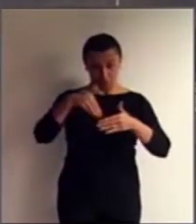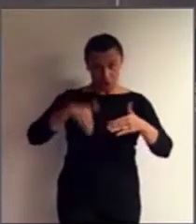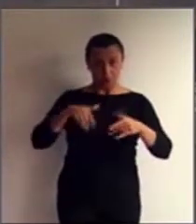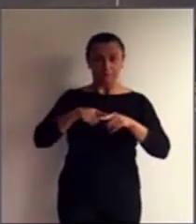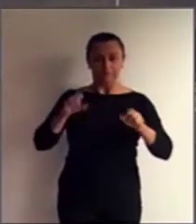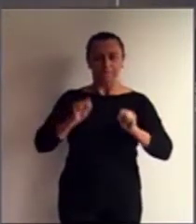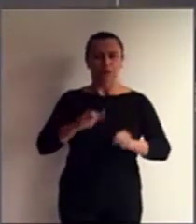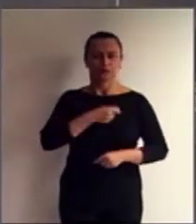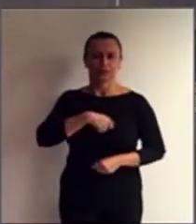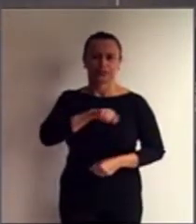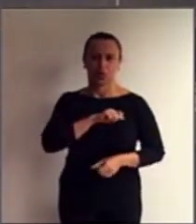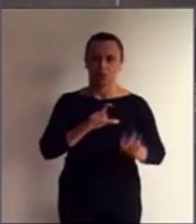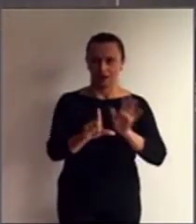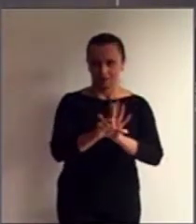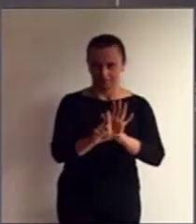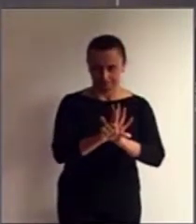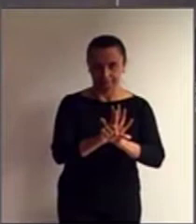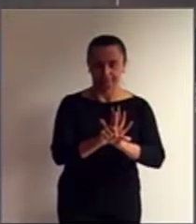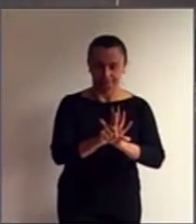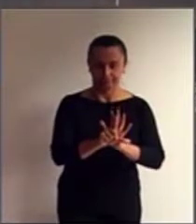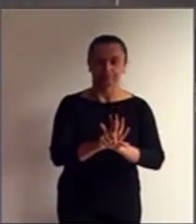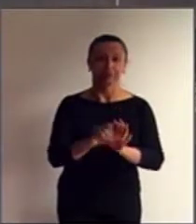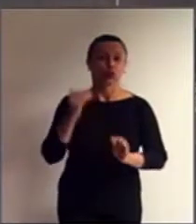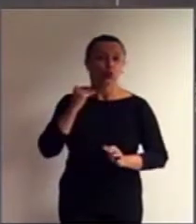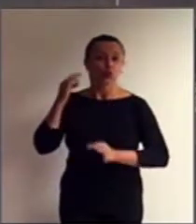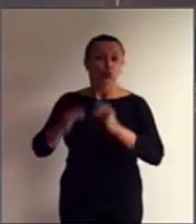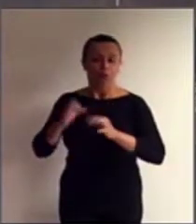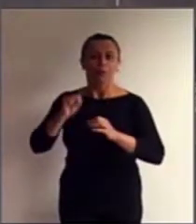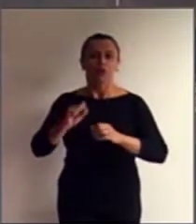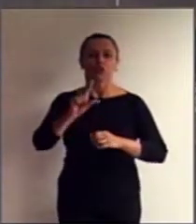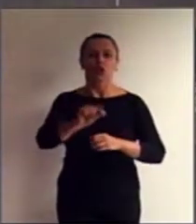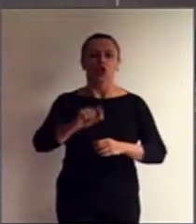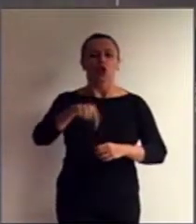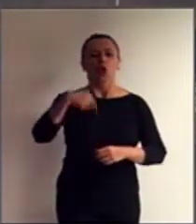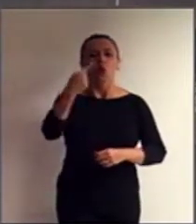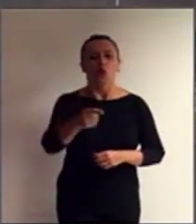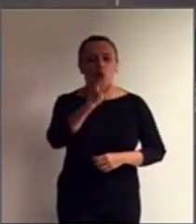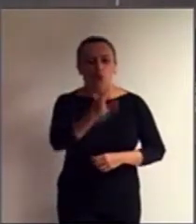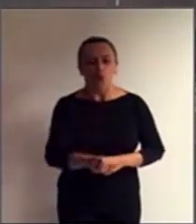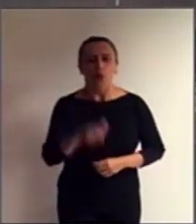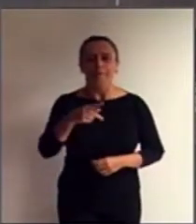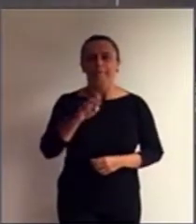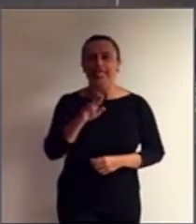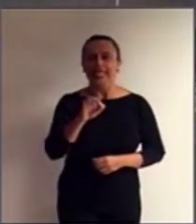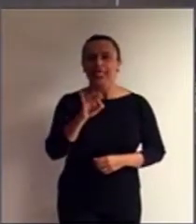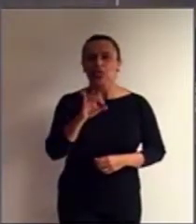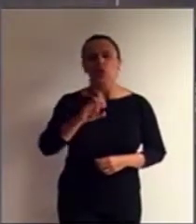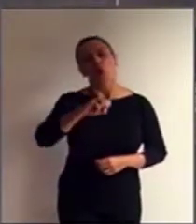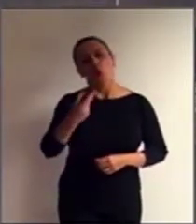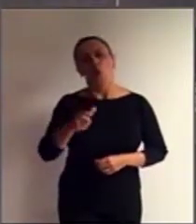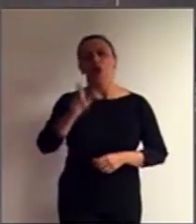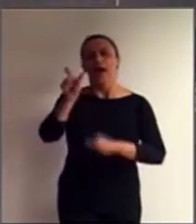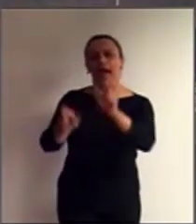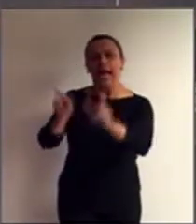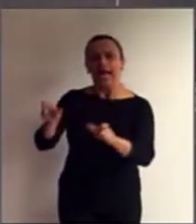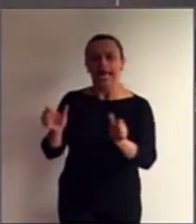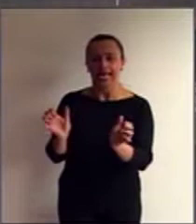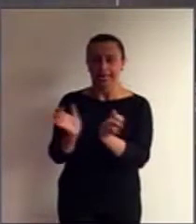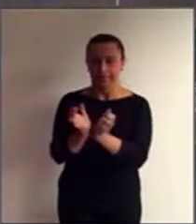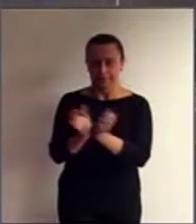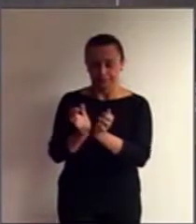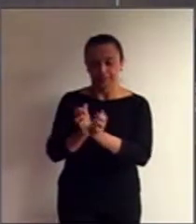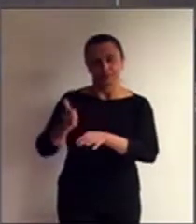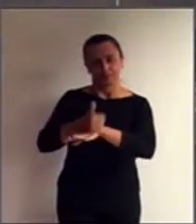juiz deverá nomear, posteriormente, perito ou até mesmo uma equipe multiprofissional com